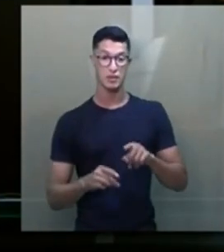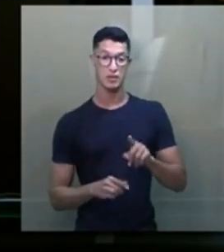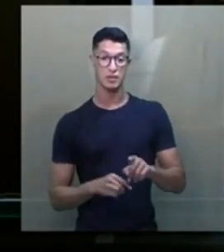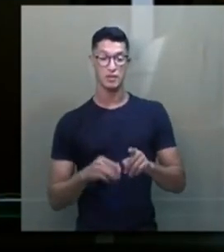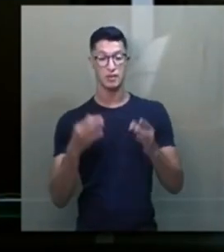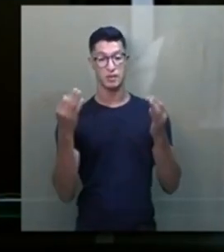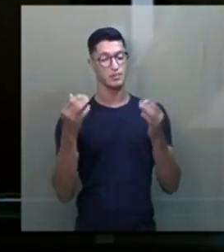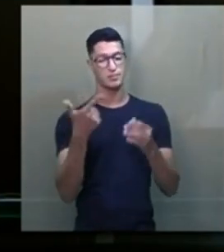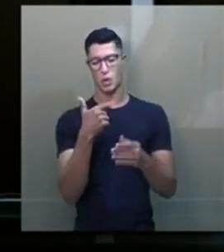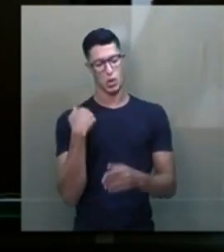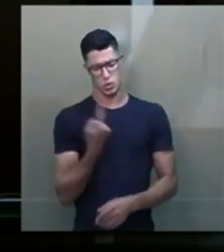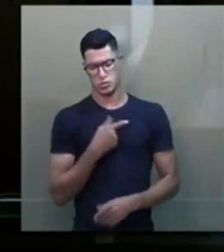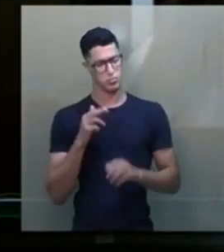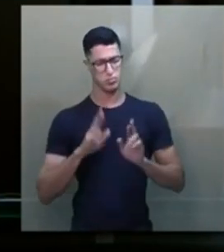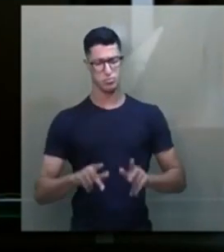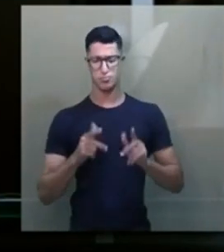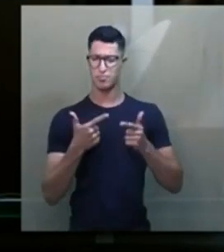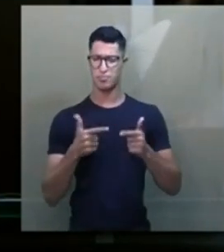Imperfeitos,